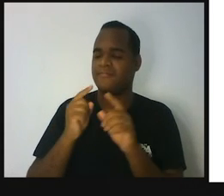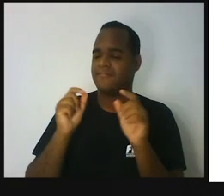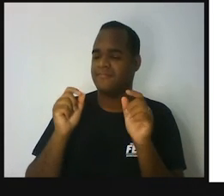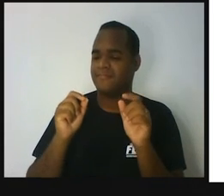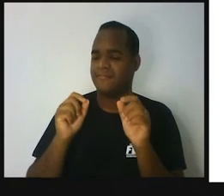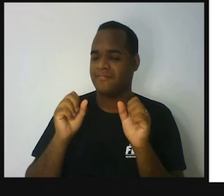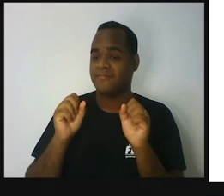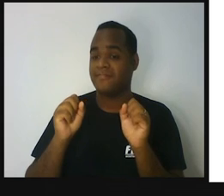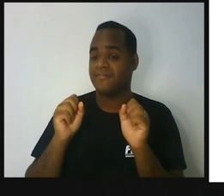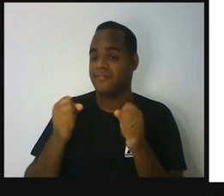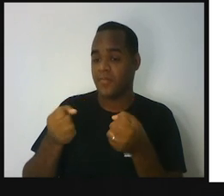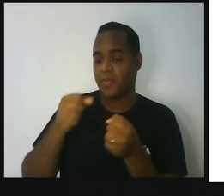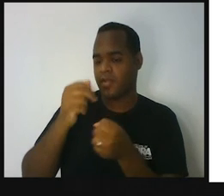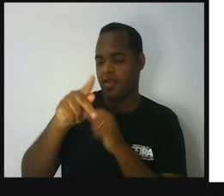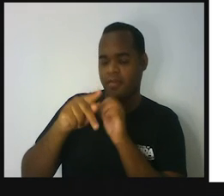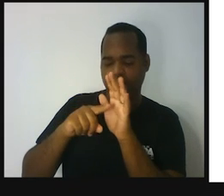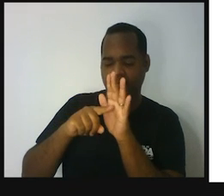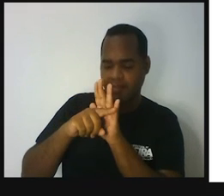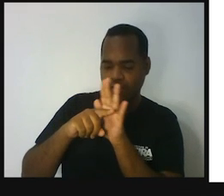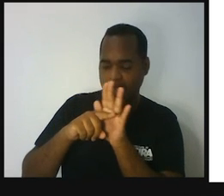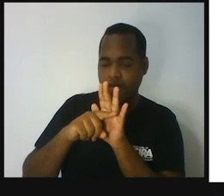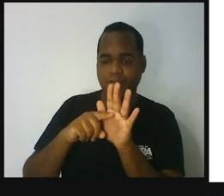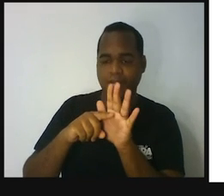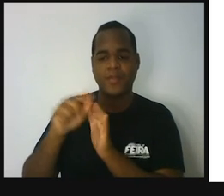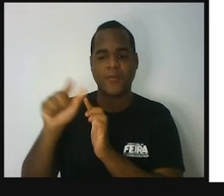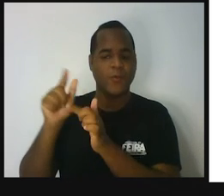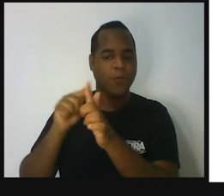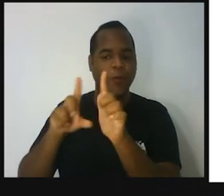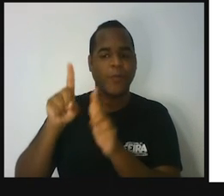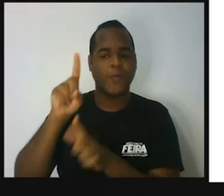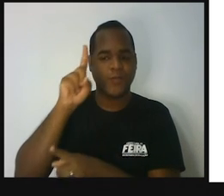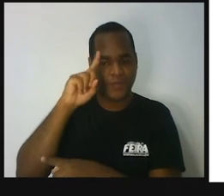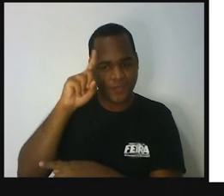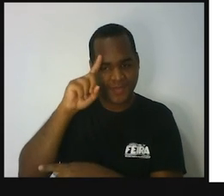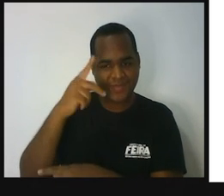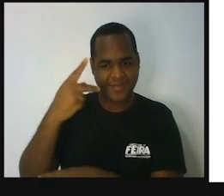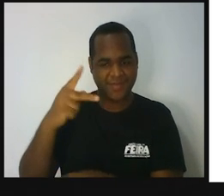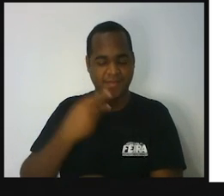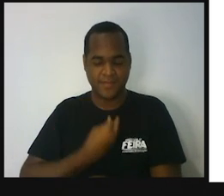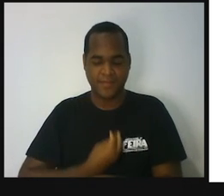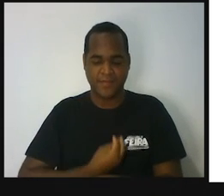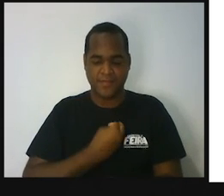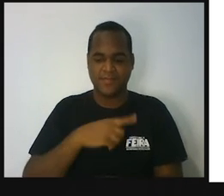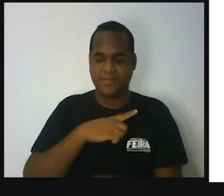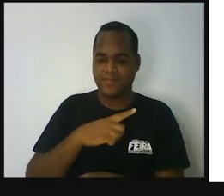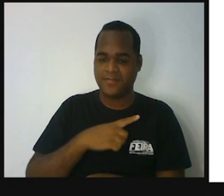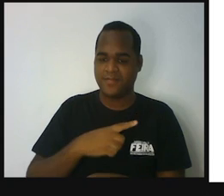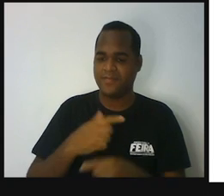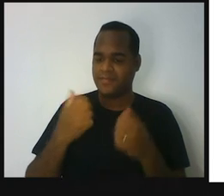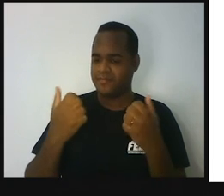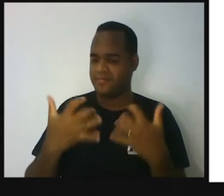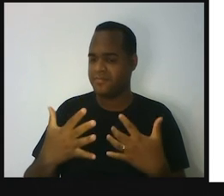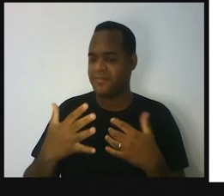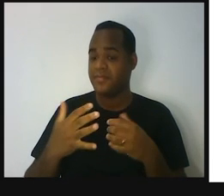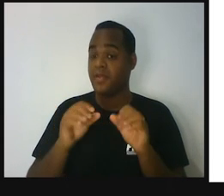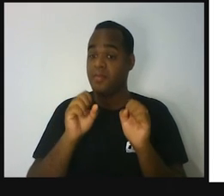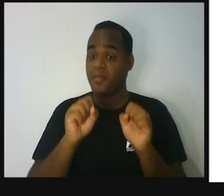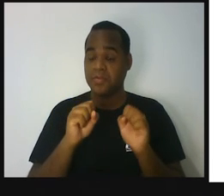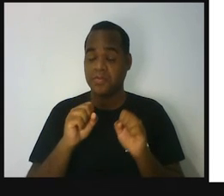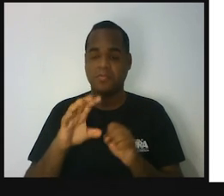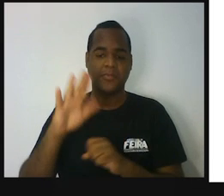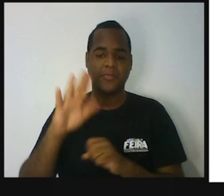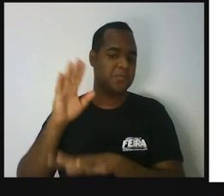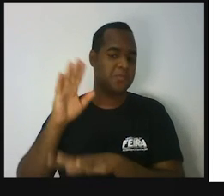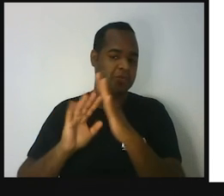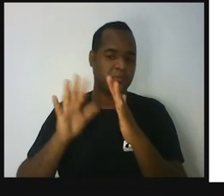outras situações do seu cotidiano, do cotidiano de qualquer pessoa, de forma geral, onde nessas situações